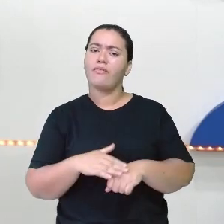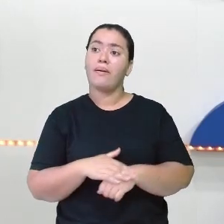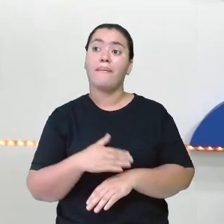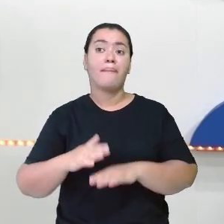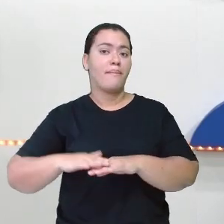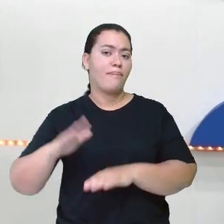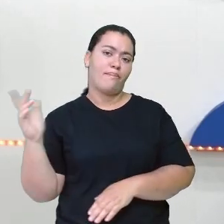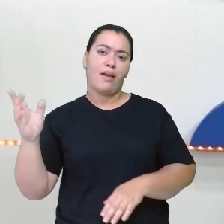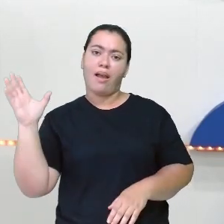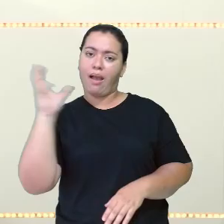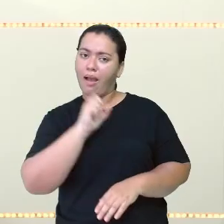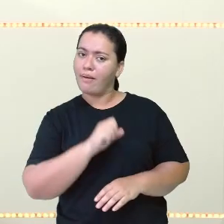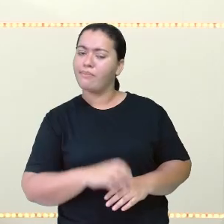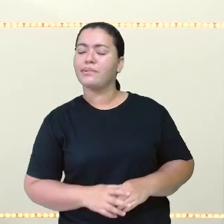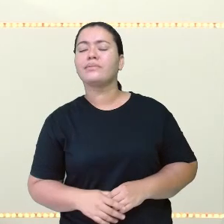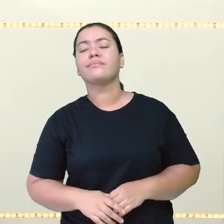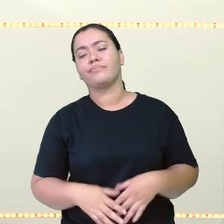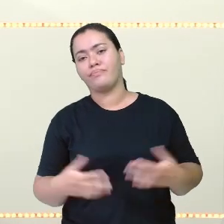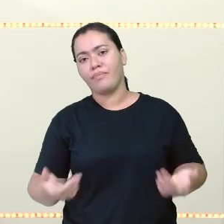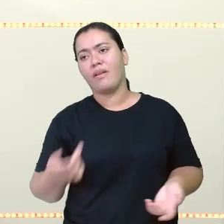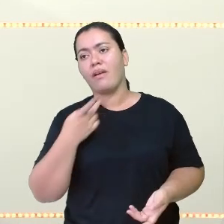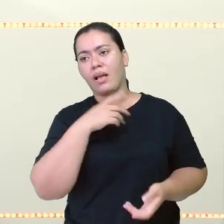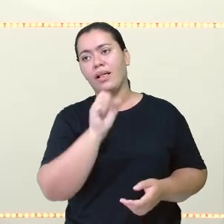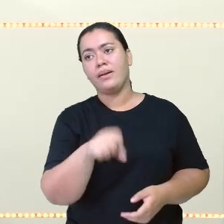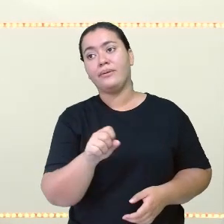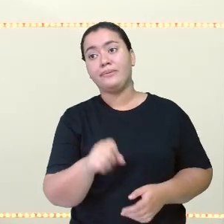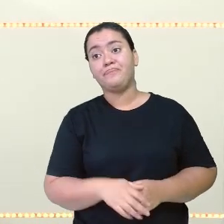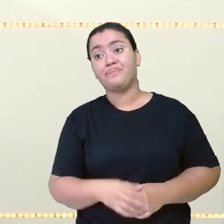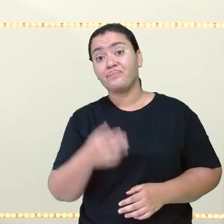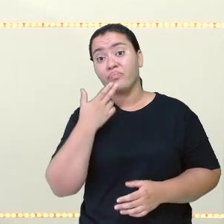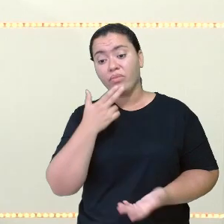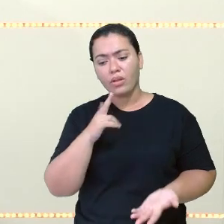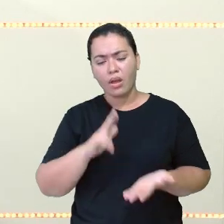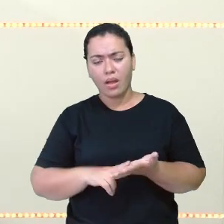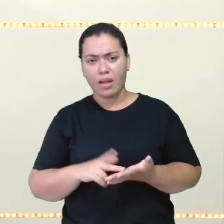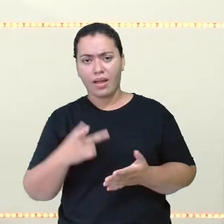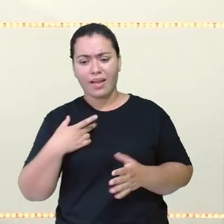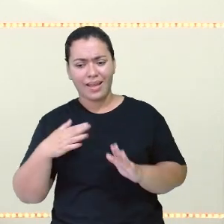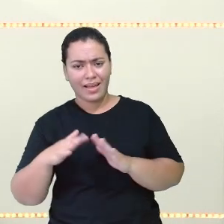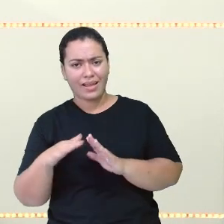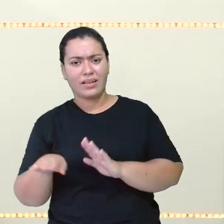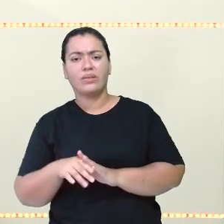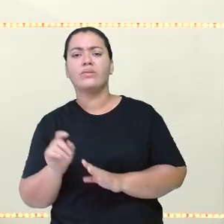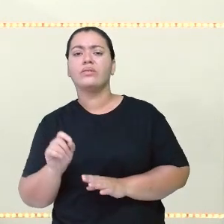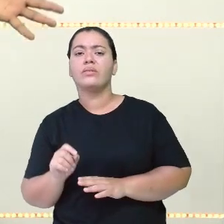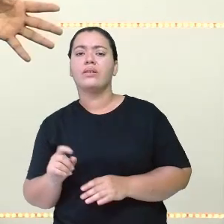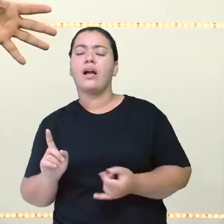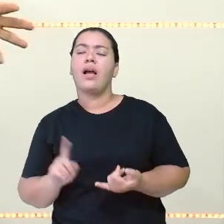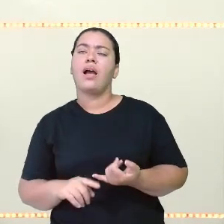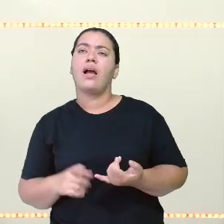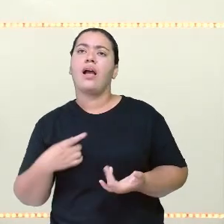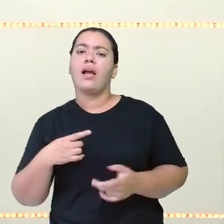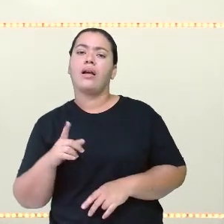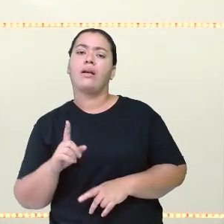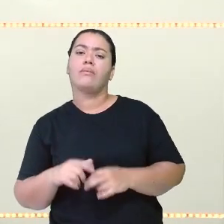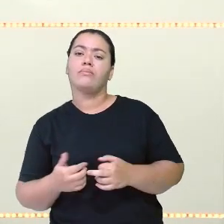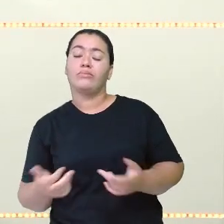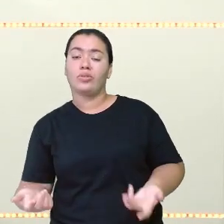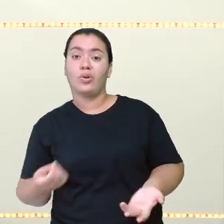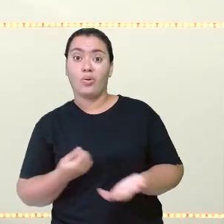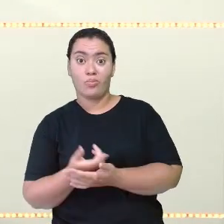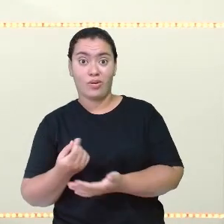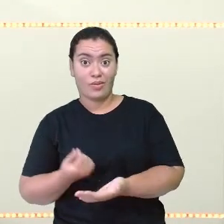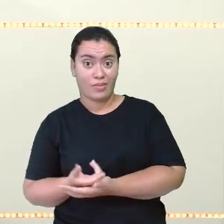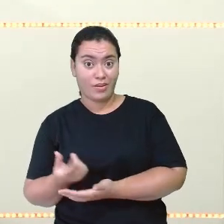bem mais rápido. Isso mesmo. Quando chega o Correio lá em casa, ele vem trazer ou encomendas, né? Porque ultimamente nós